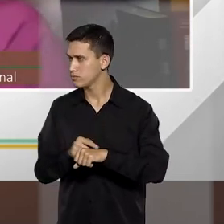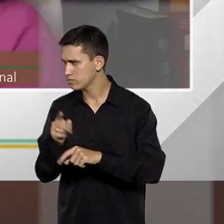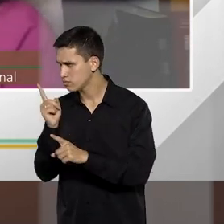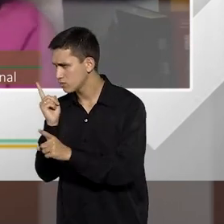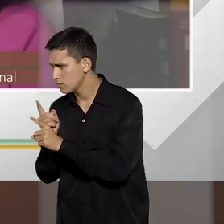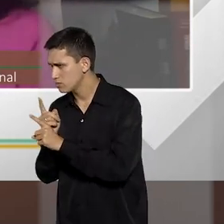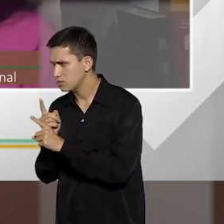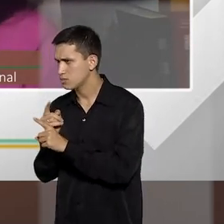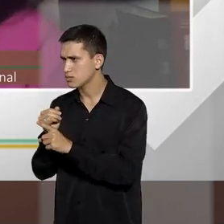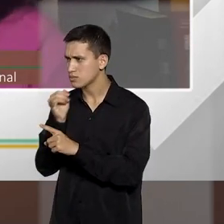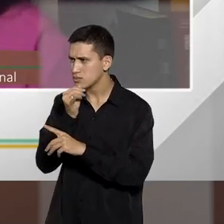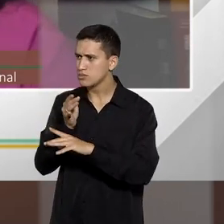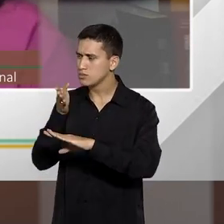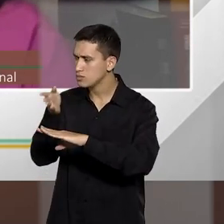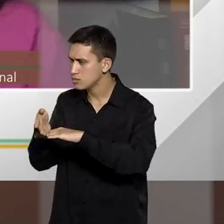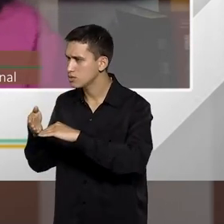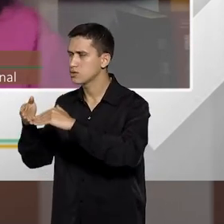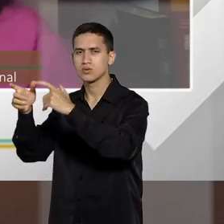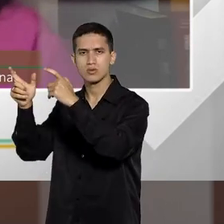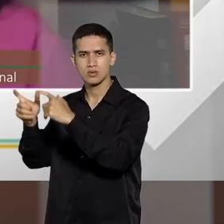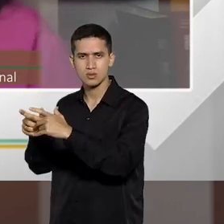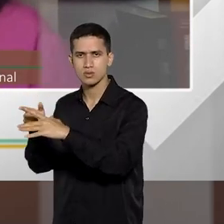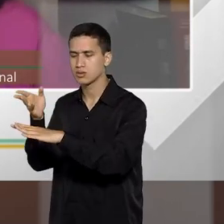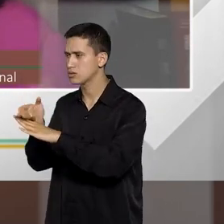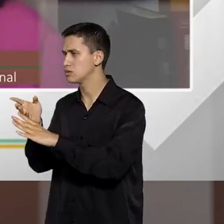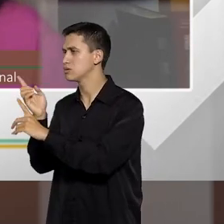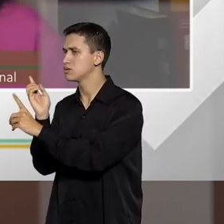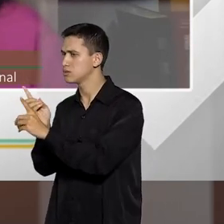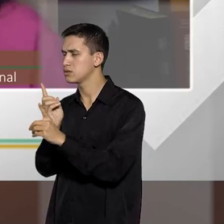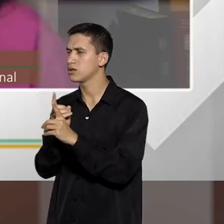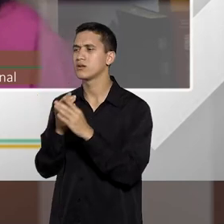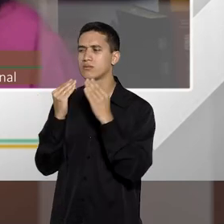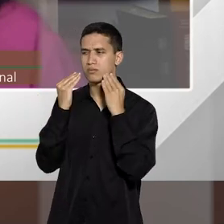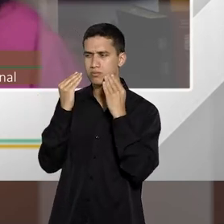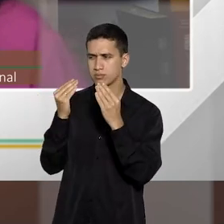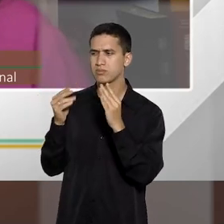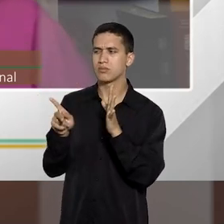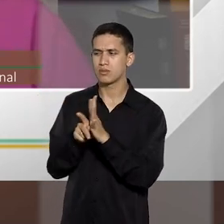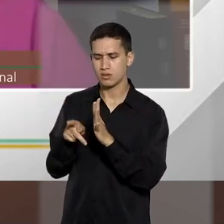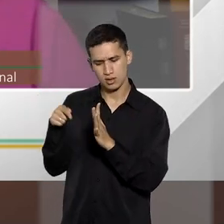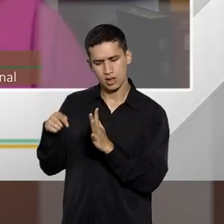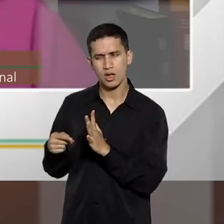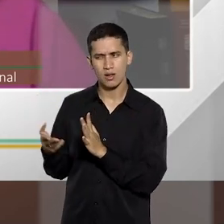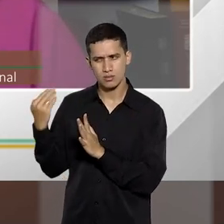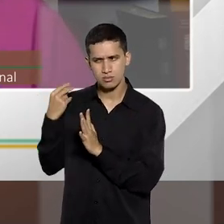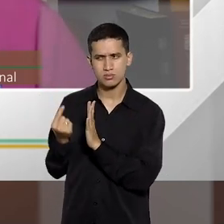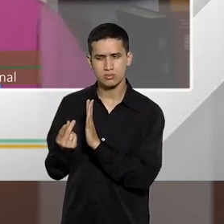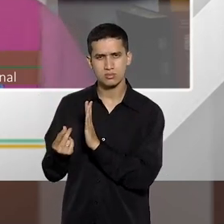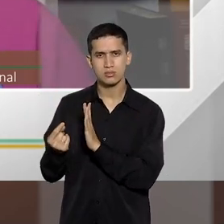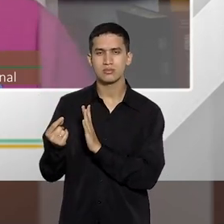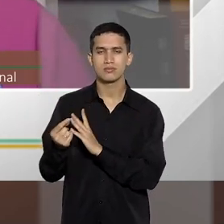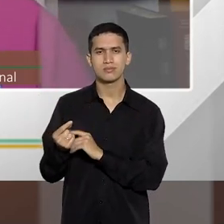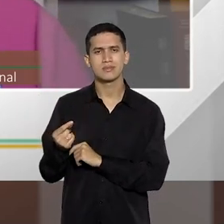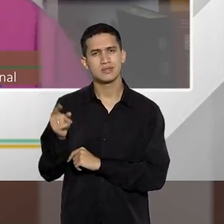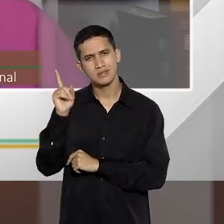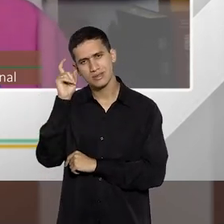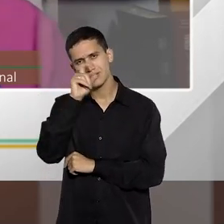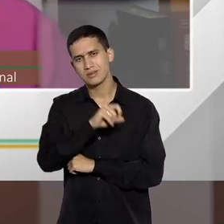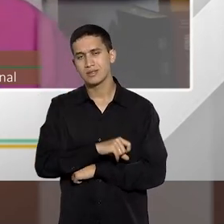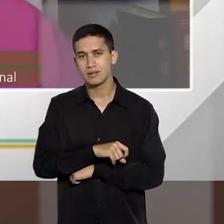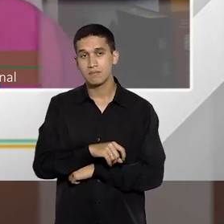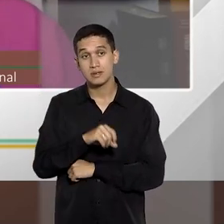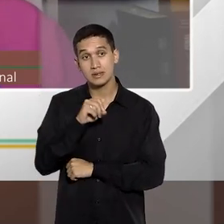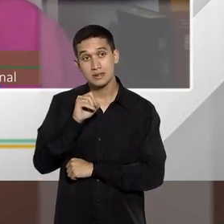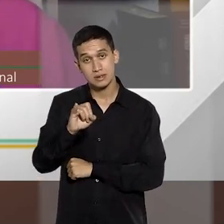entrada naquele local, e encontrar ali provas de habitualidade, e ainda que isso fosse possível,